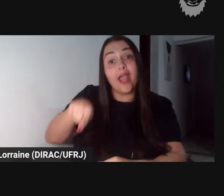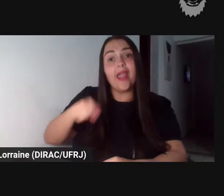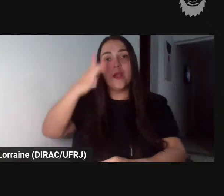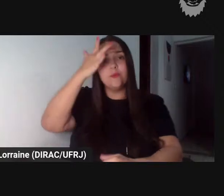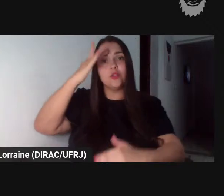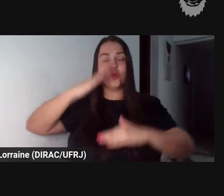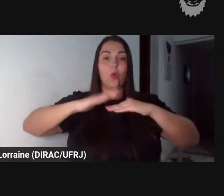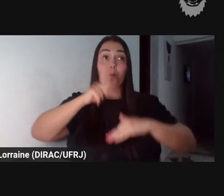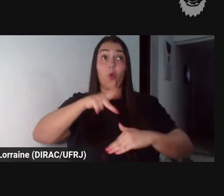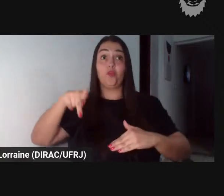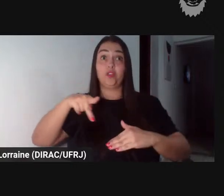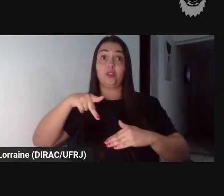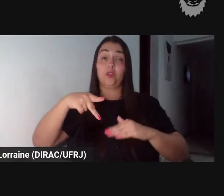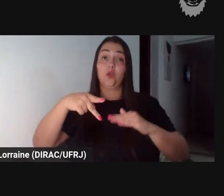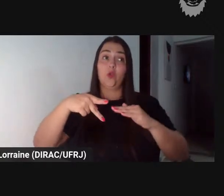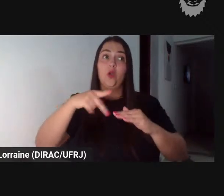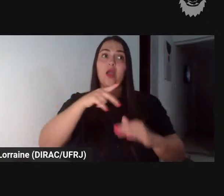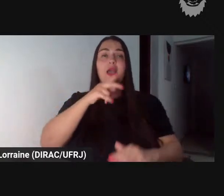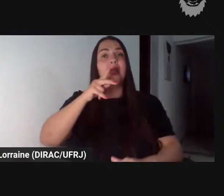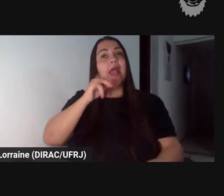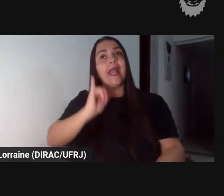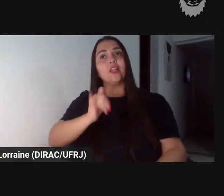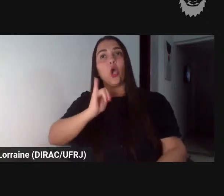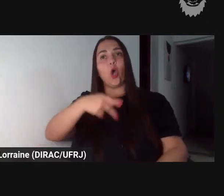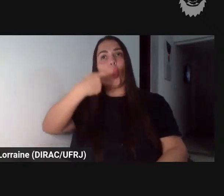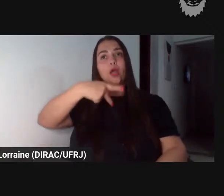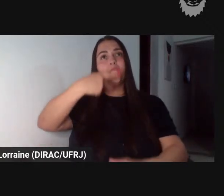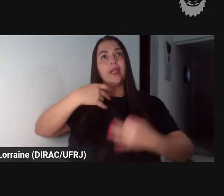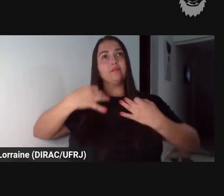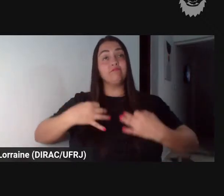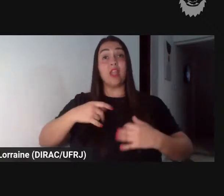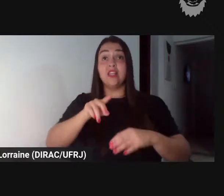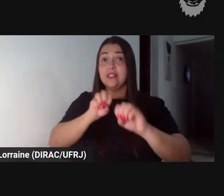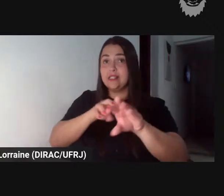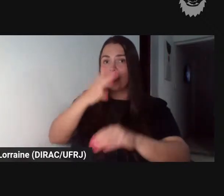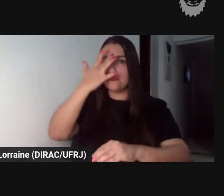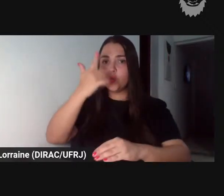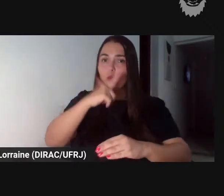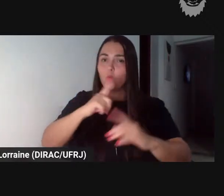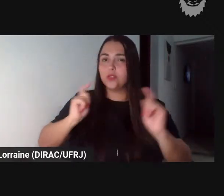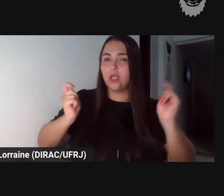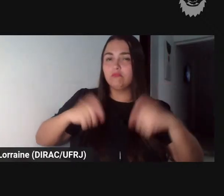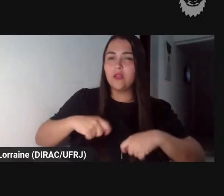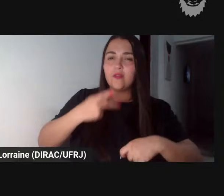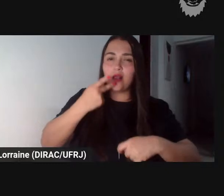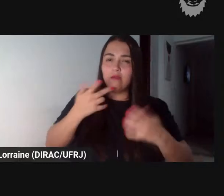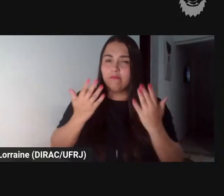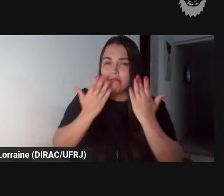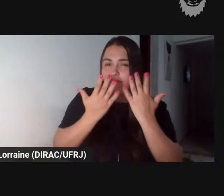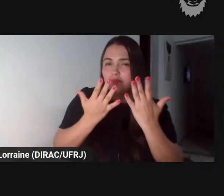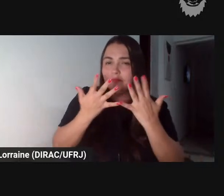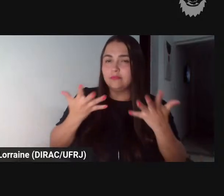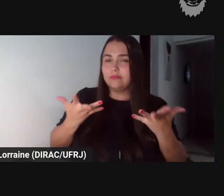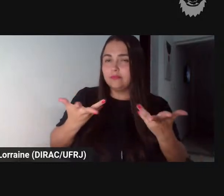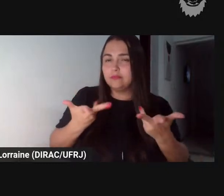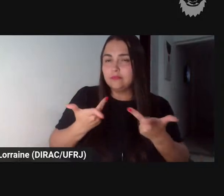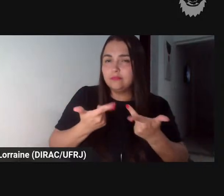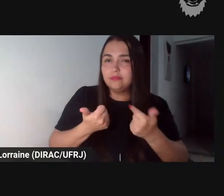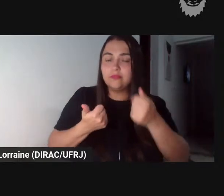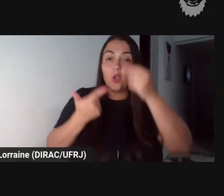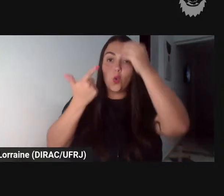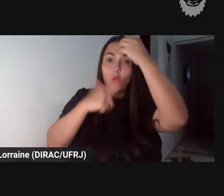propondo a ensinar os cidadãos a serem competentes no uso da fala a saberem